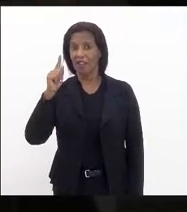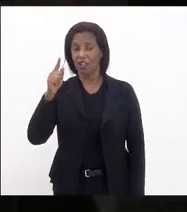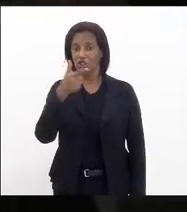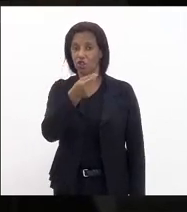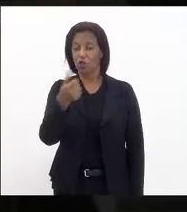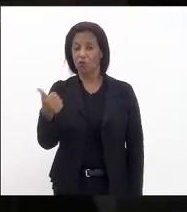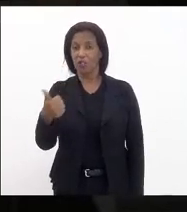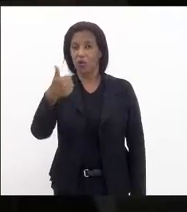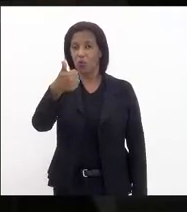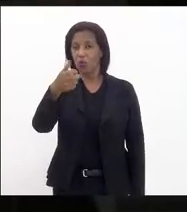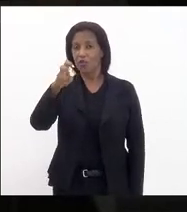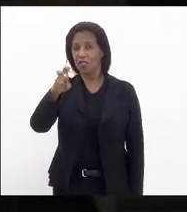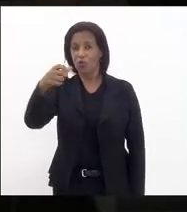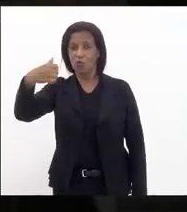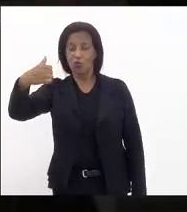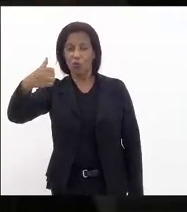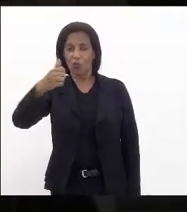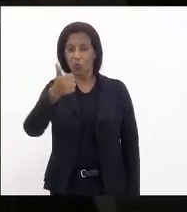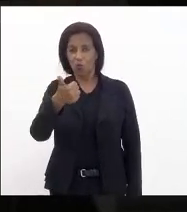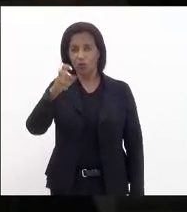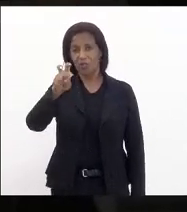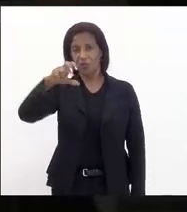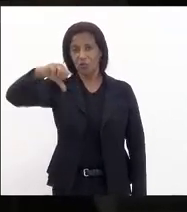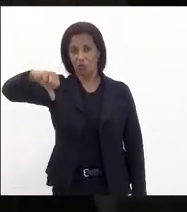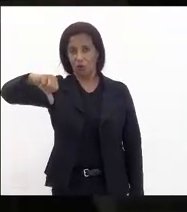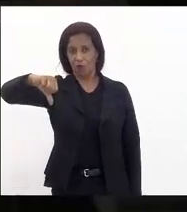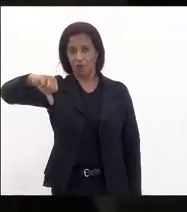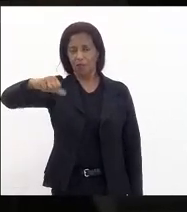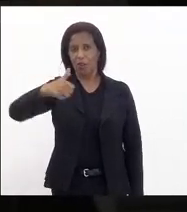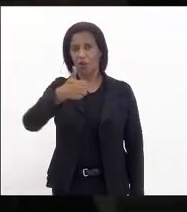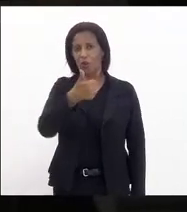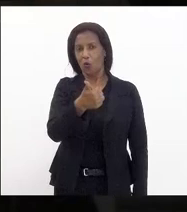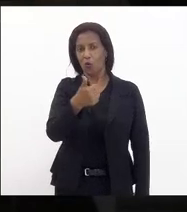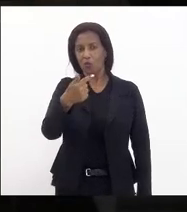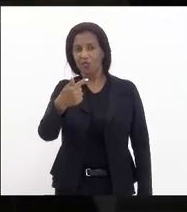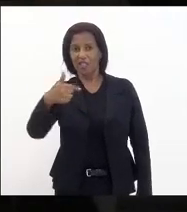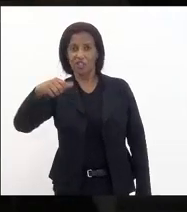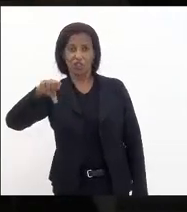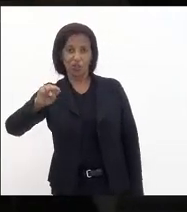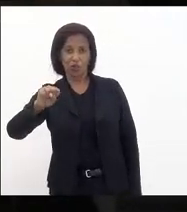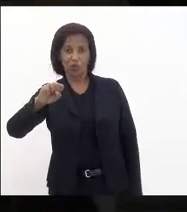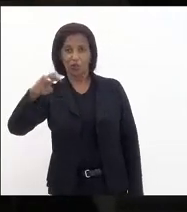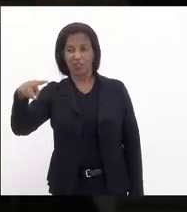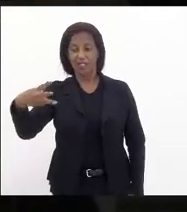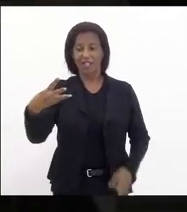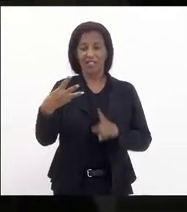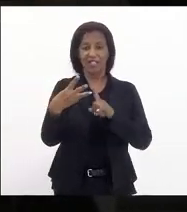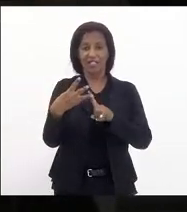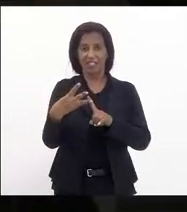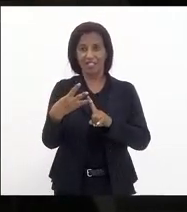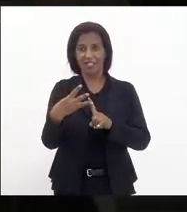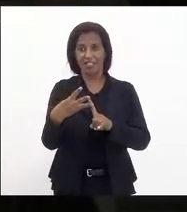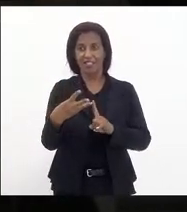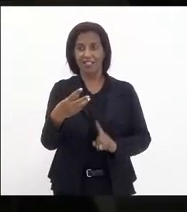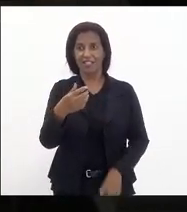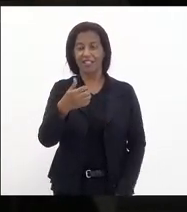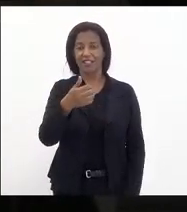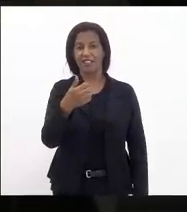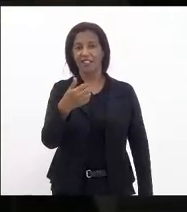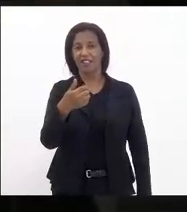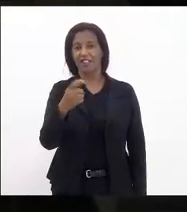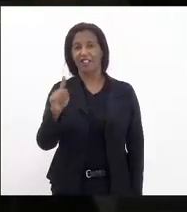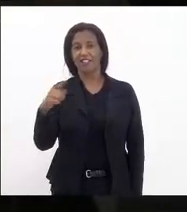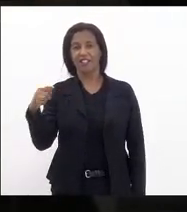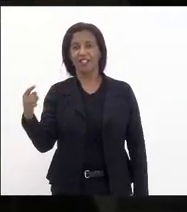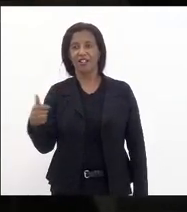a segunda de 2021 é 178 e a terceira de 21 três números